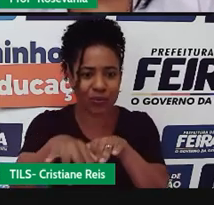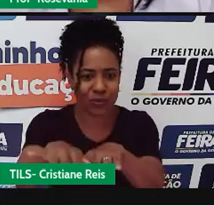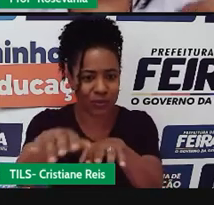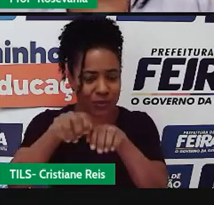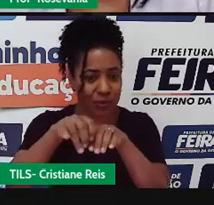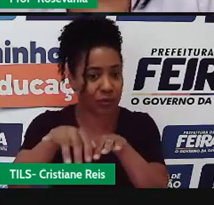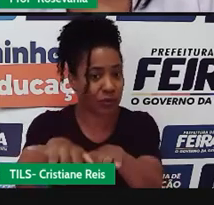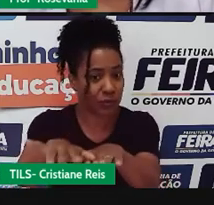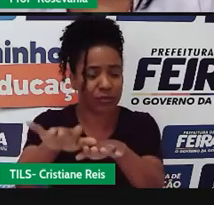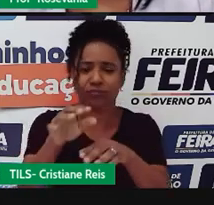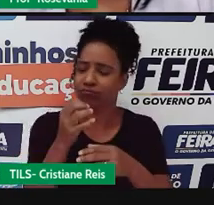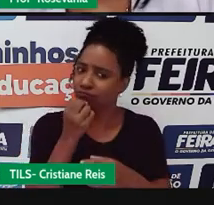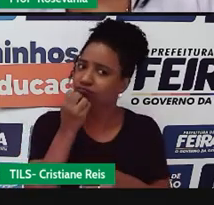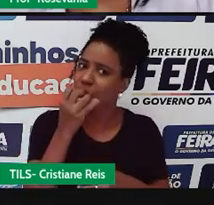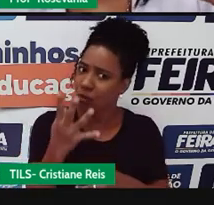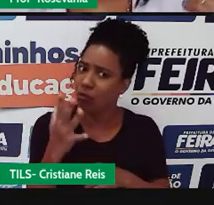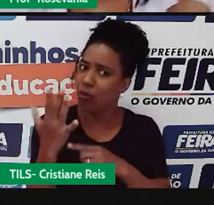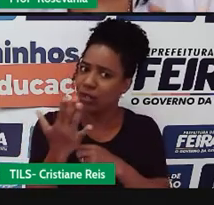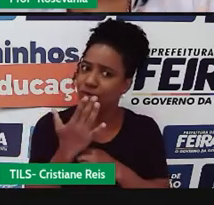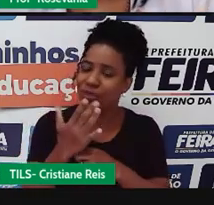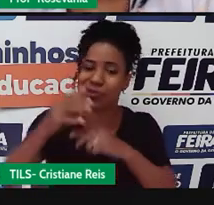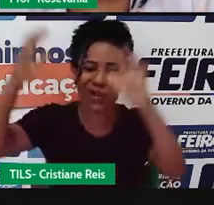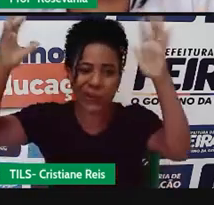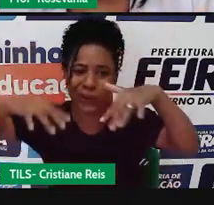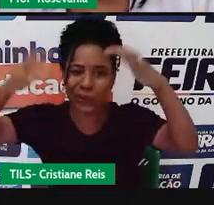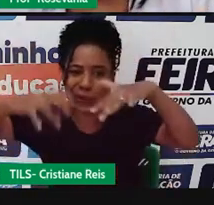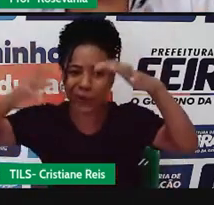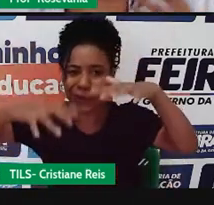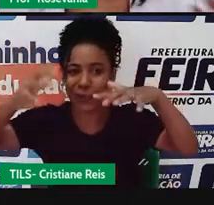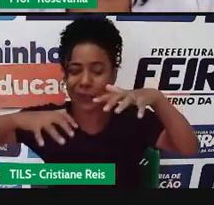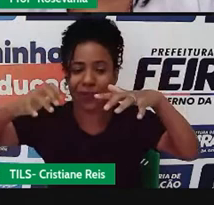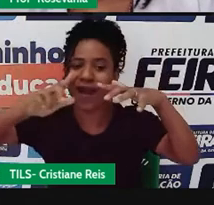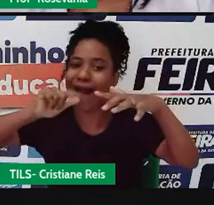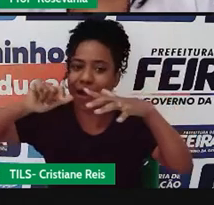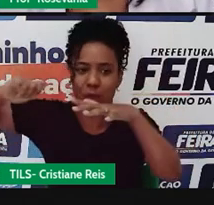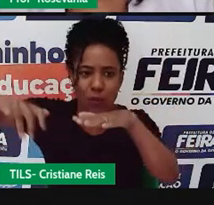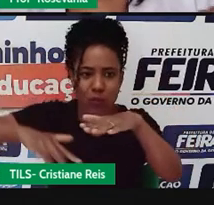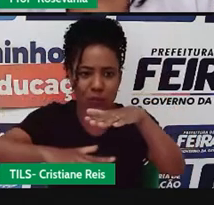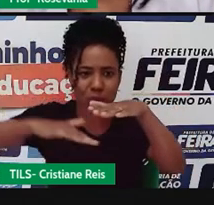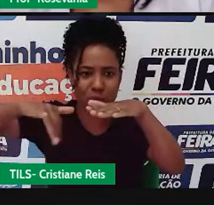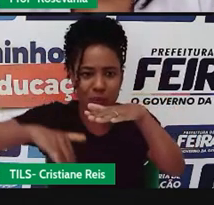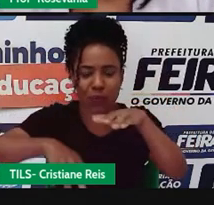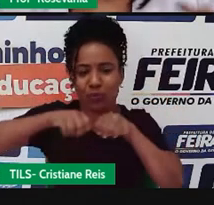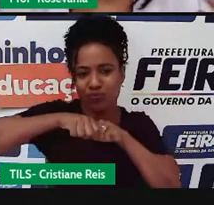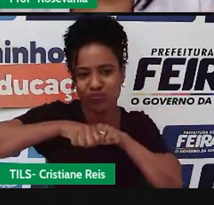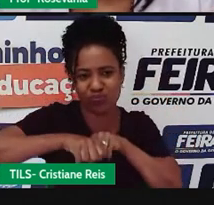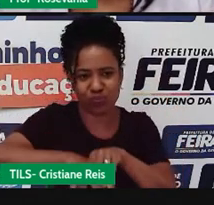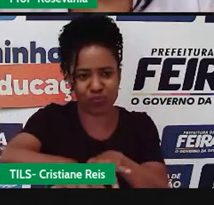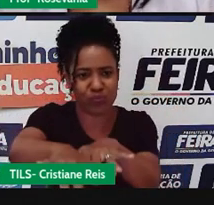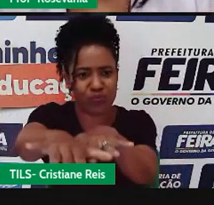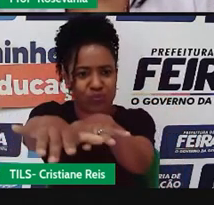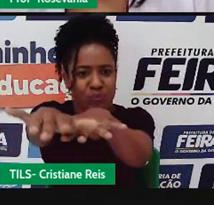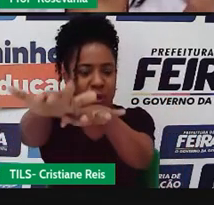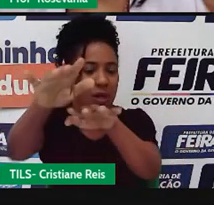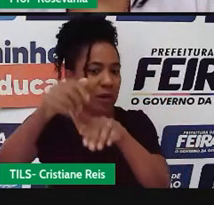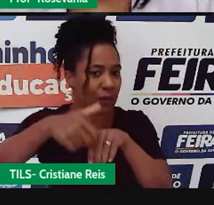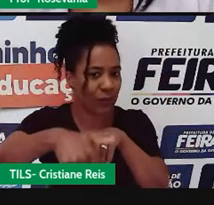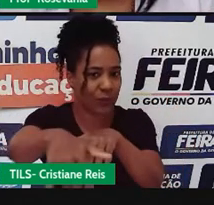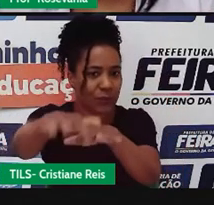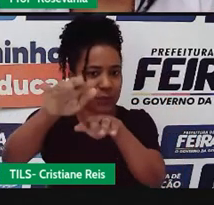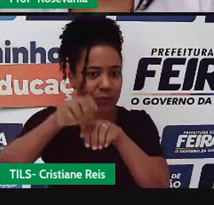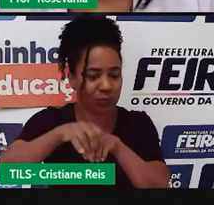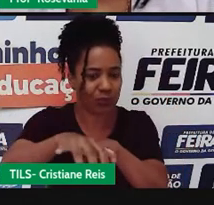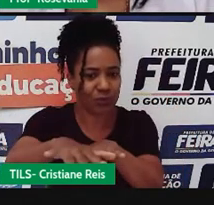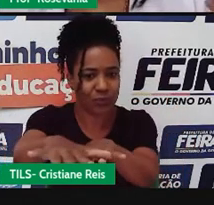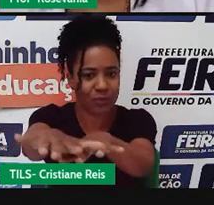chuvas, as enchentes, tudo, ele tem um local de escoamento rápido dessa água, não gerando aquelas perdas, né, humanas, não